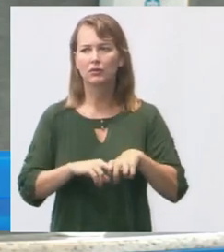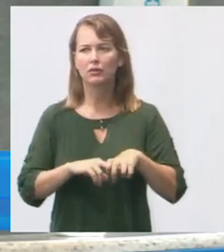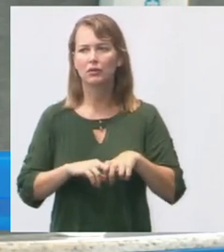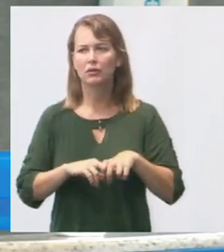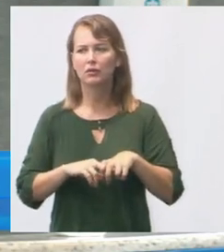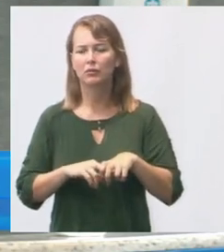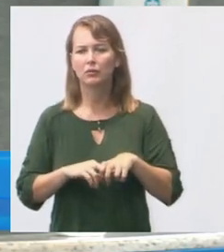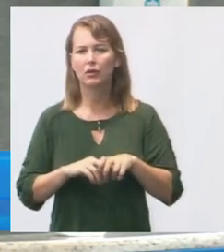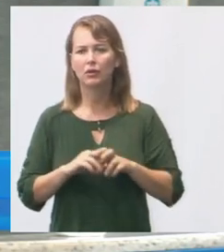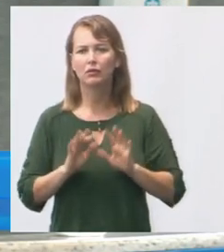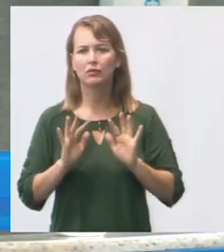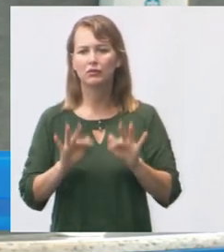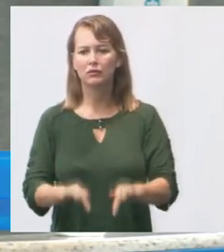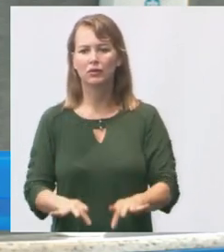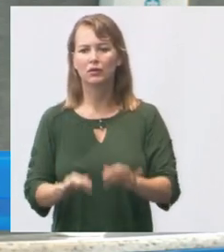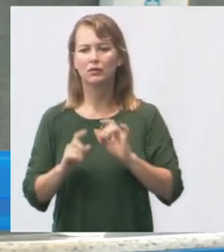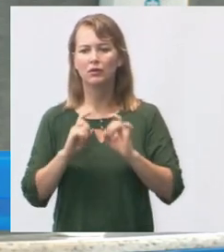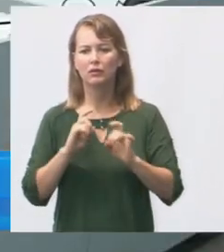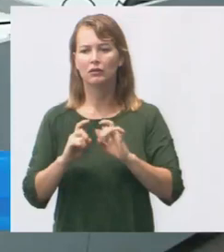encaminhamento final a nossa reunião